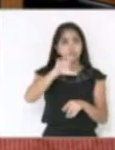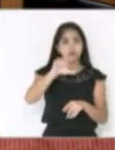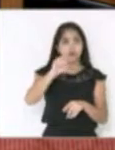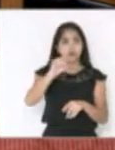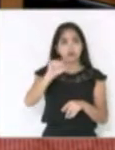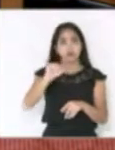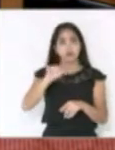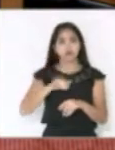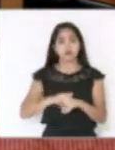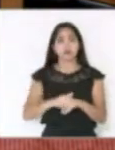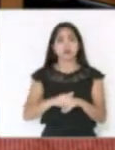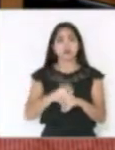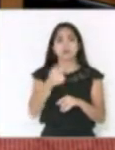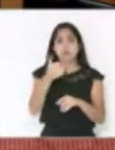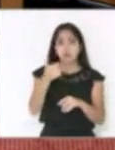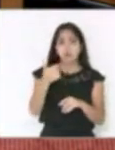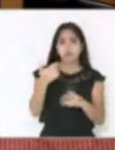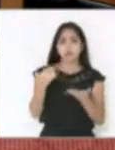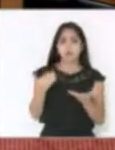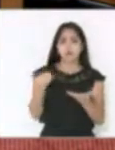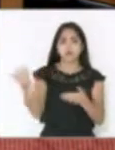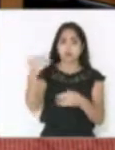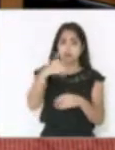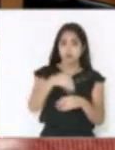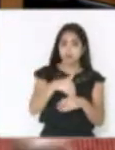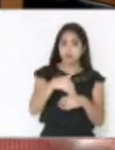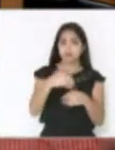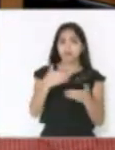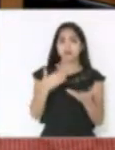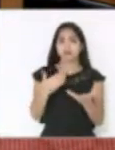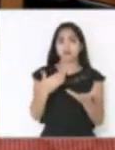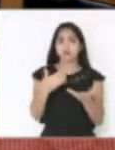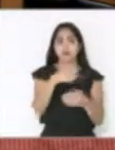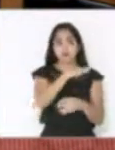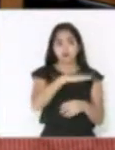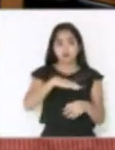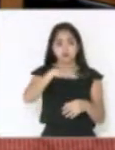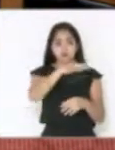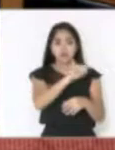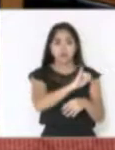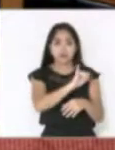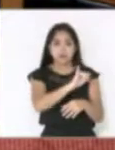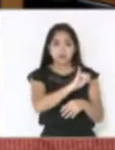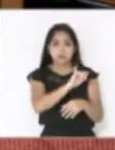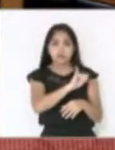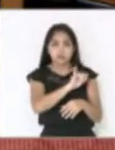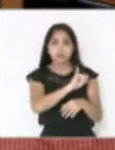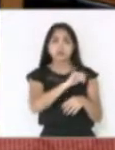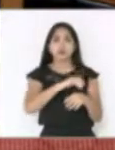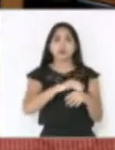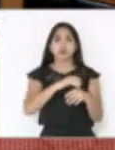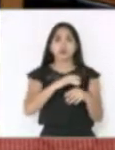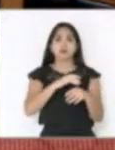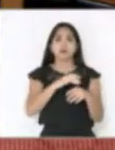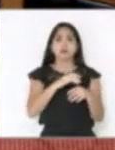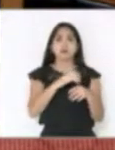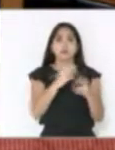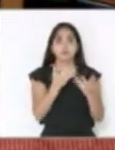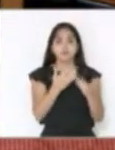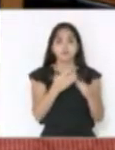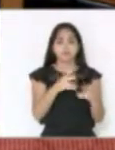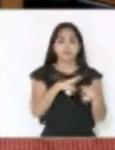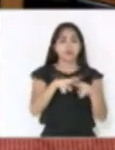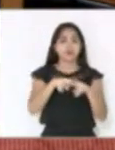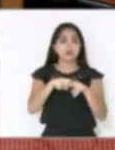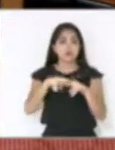recentemente através da sua batalha todo o vale do Rio Tijucas vai parar de ser prejudicado com uma